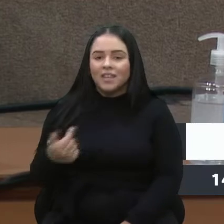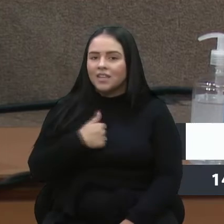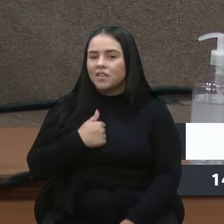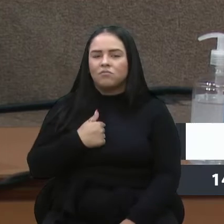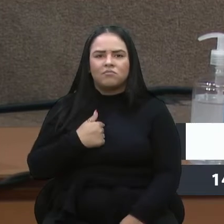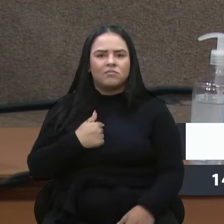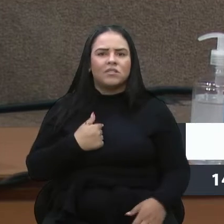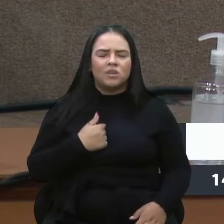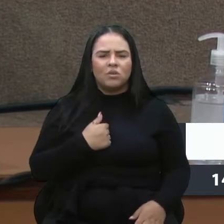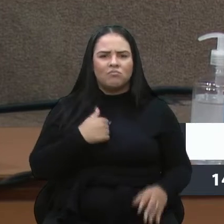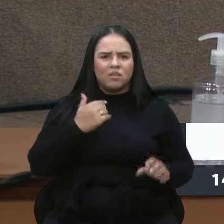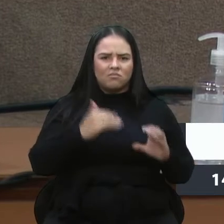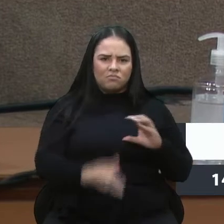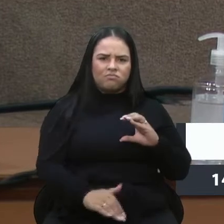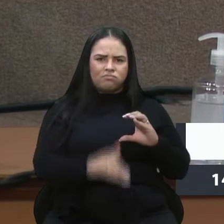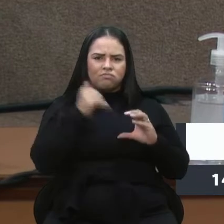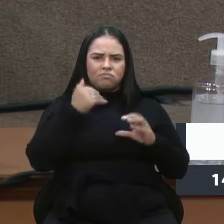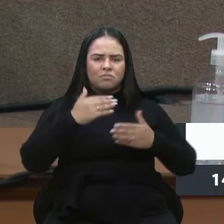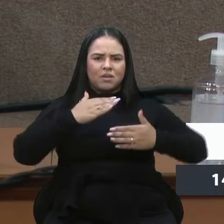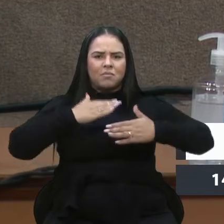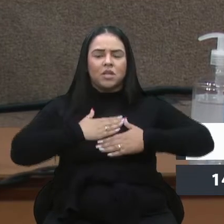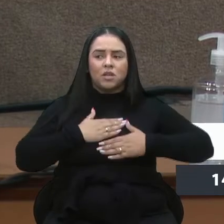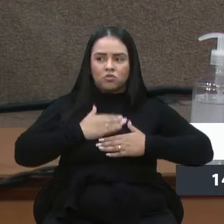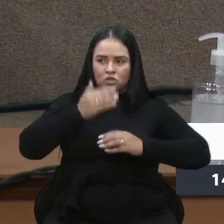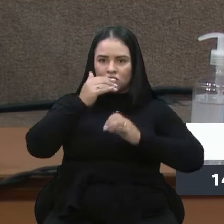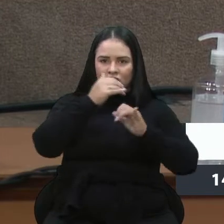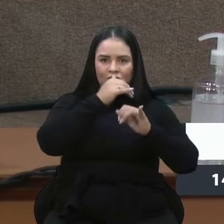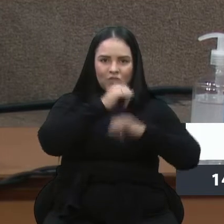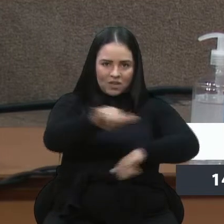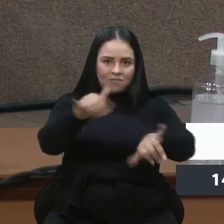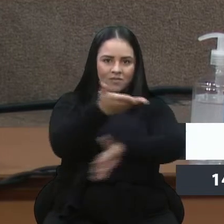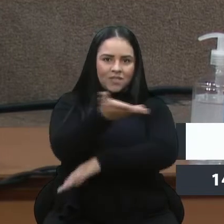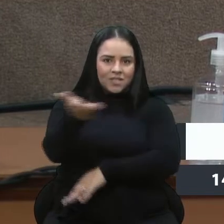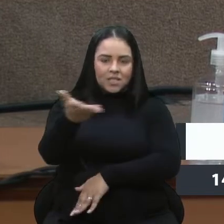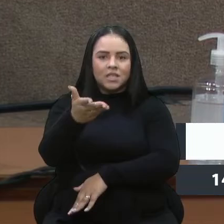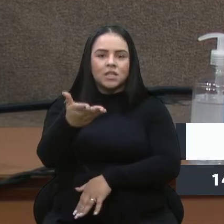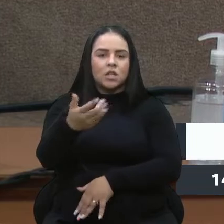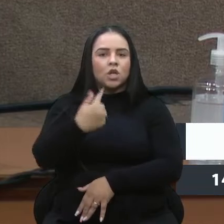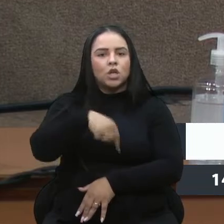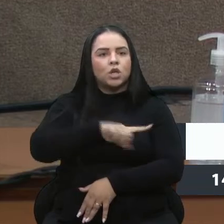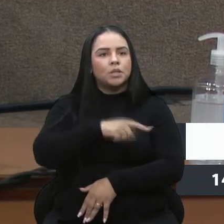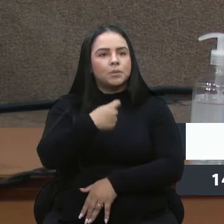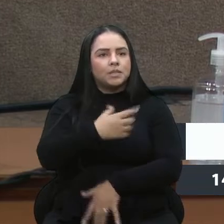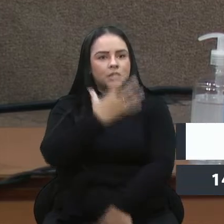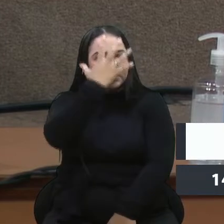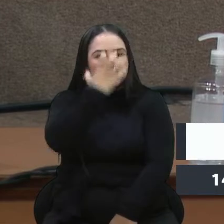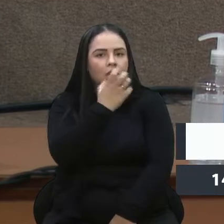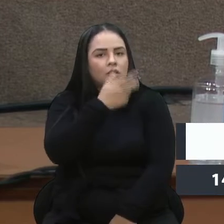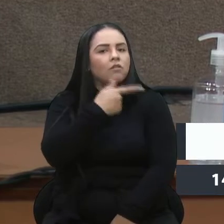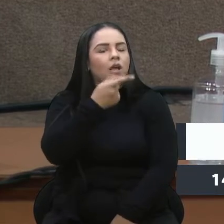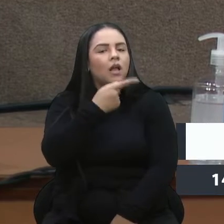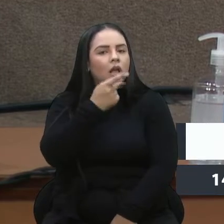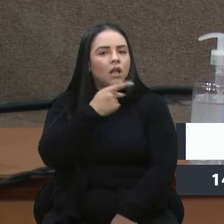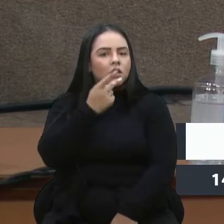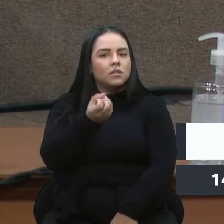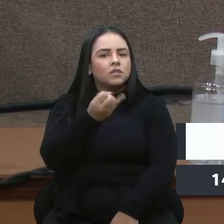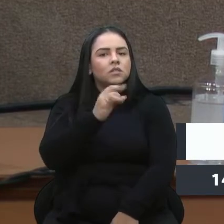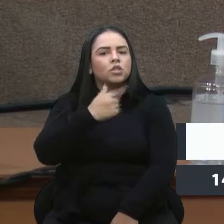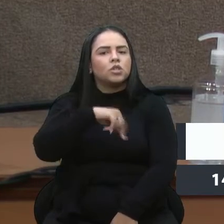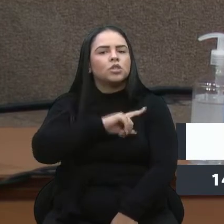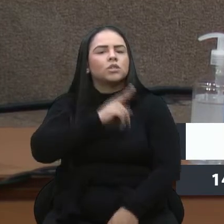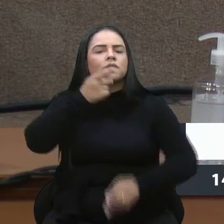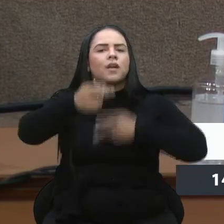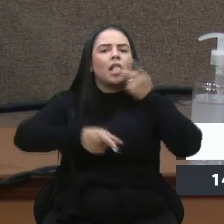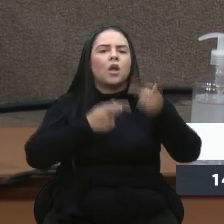recebi esse print e compartilhei também com o colega vereador. Então assim, eu acho que a gente tem que ter seriedade quando a gente é secretário, quando a gente é vereador, no que colocar como